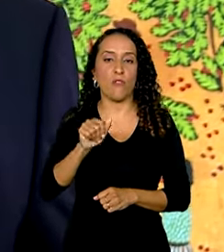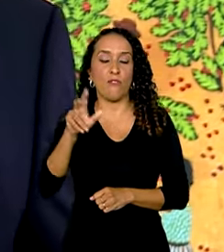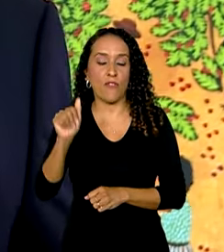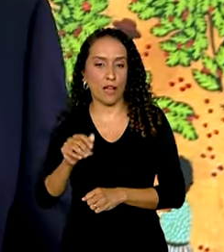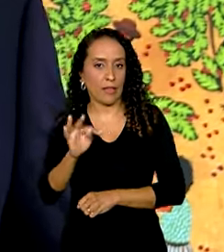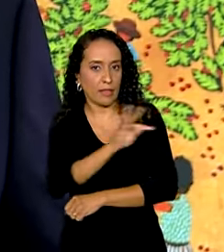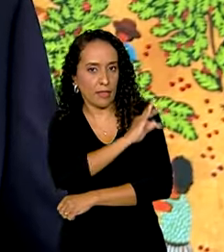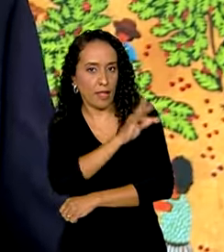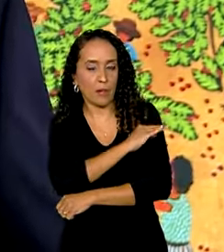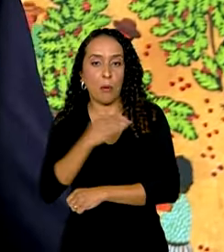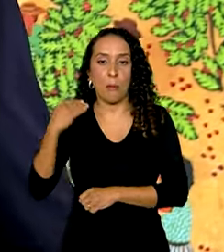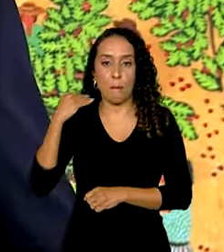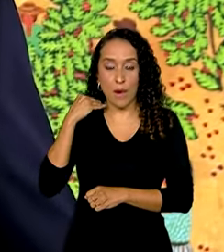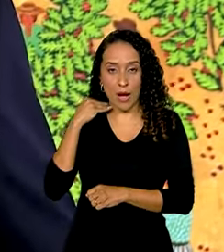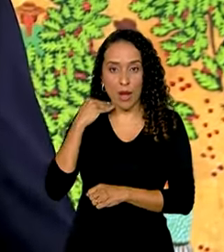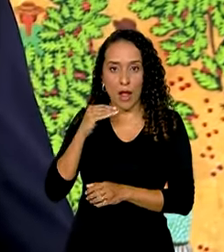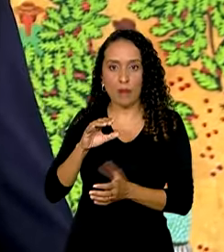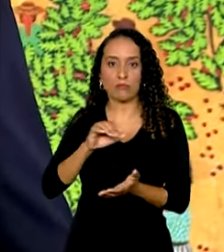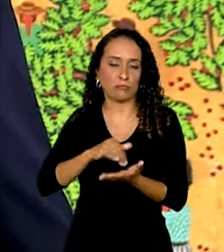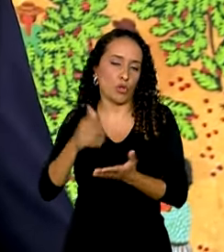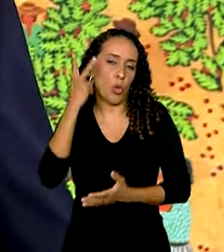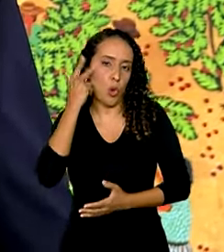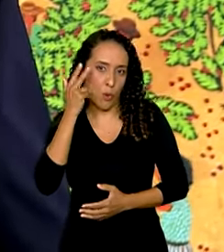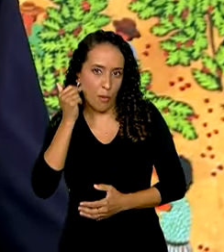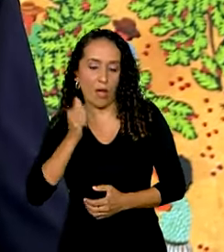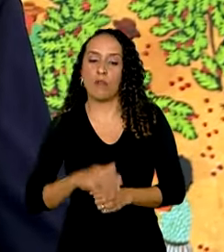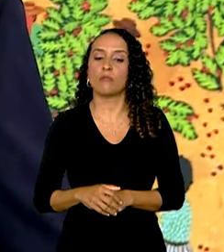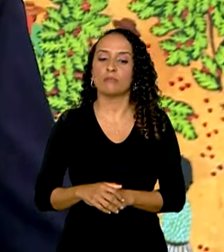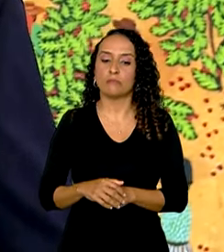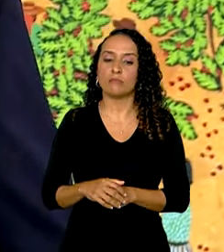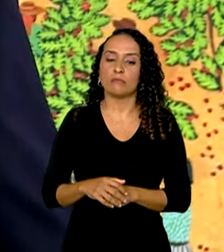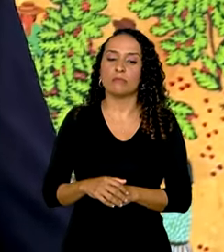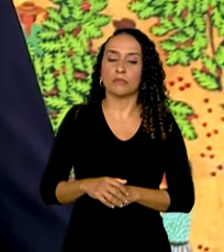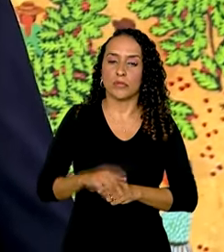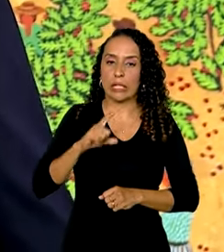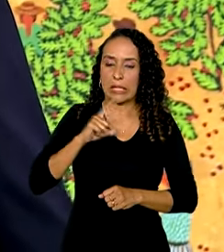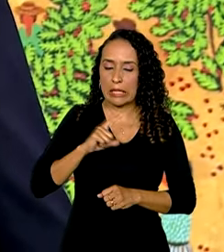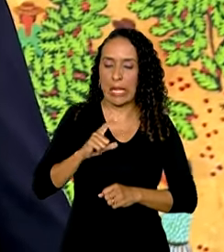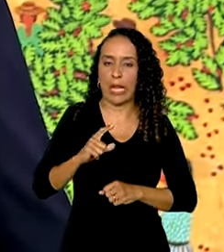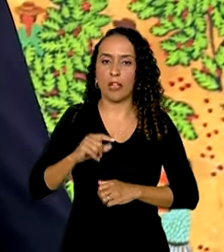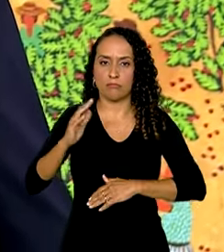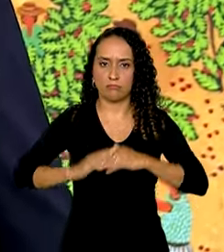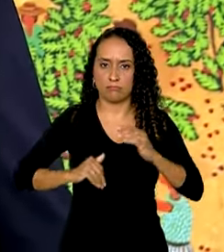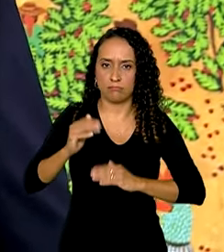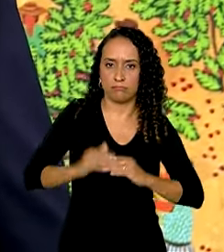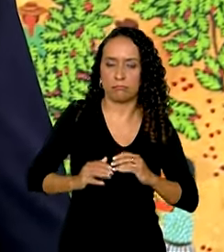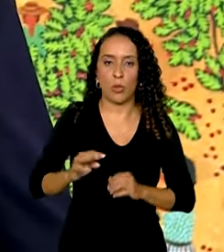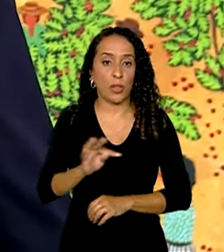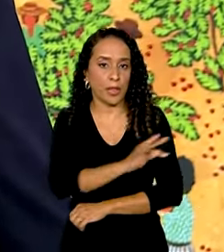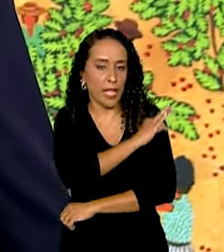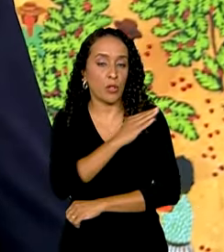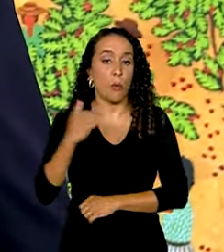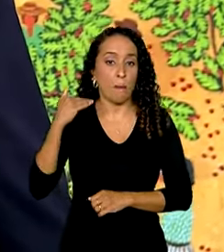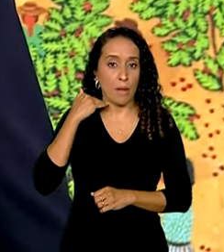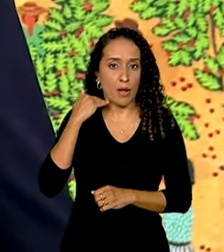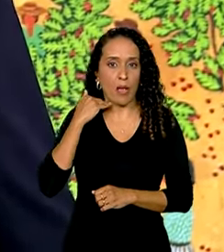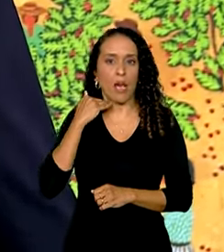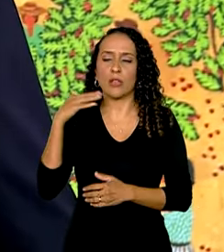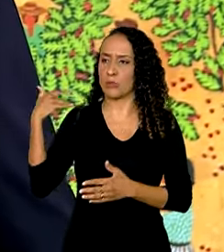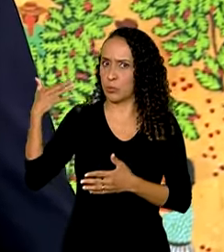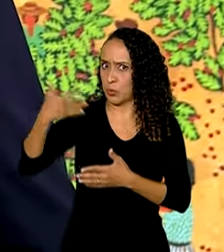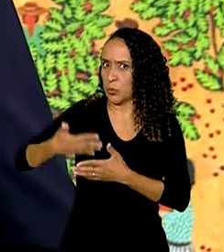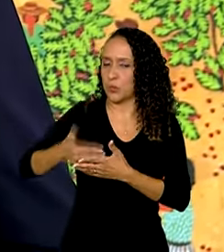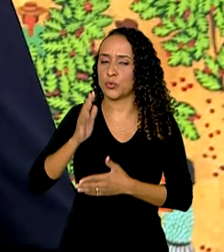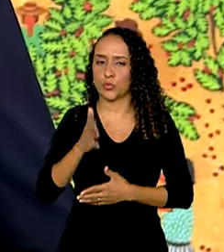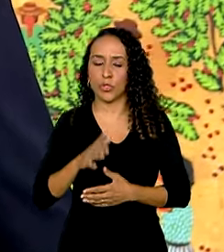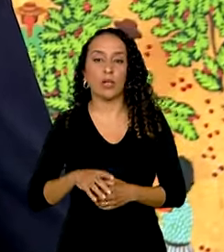bancário de carreira normal. Hoje nós temos uma carreira de técnico bancário recorrente.